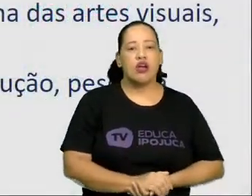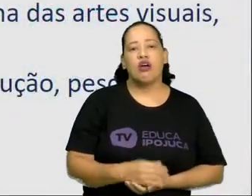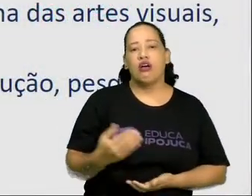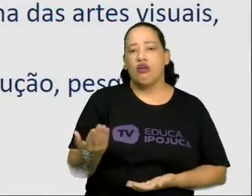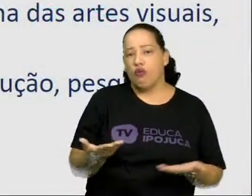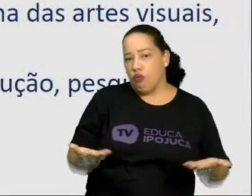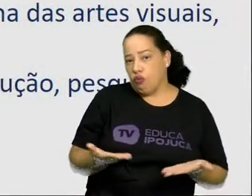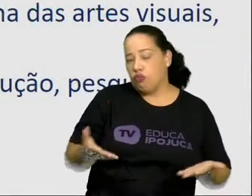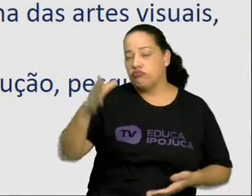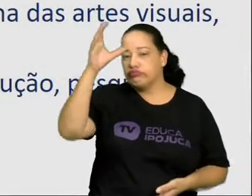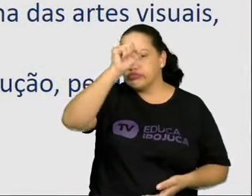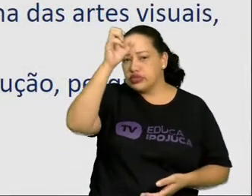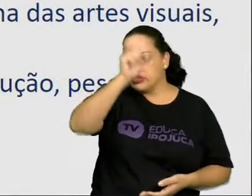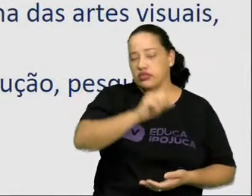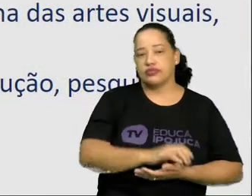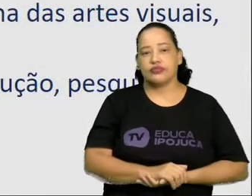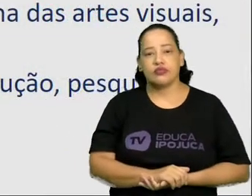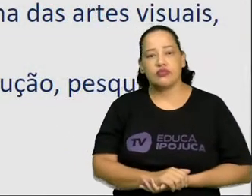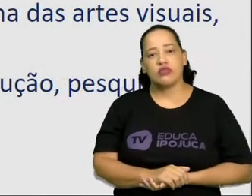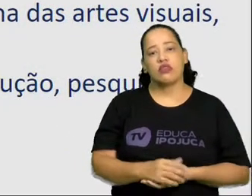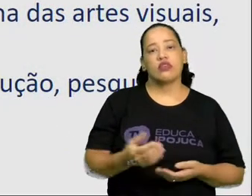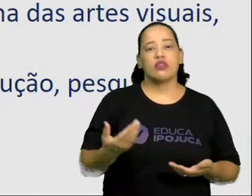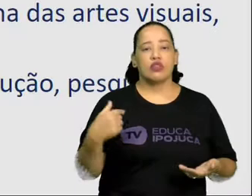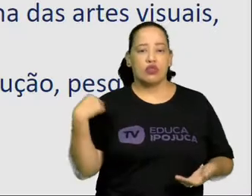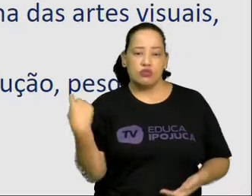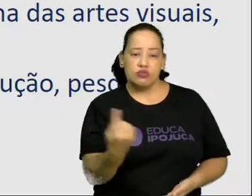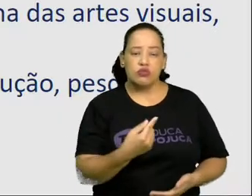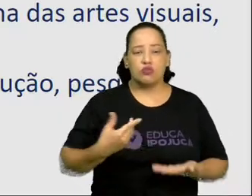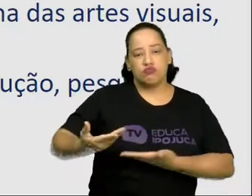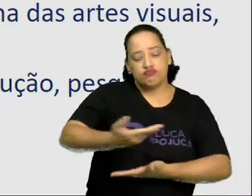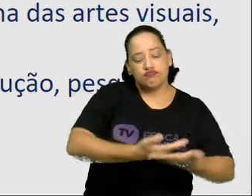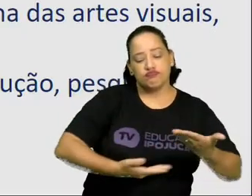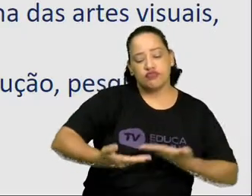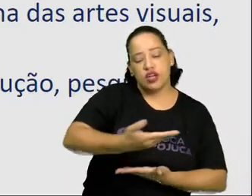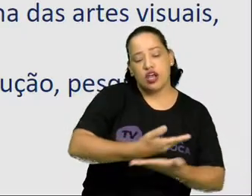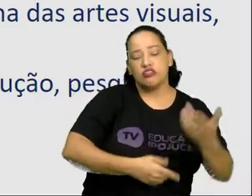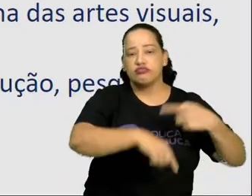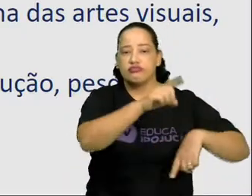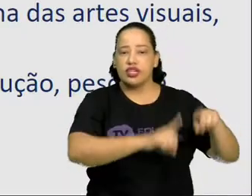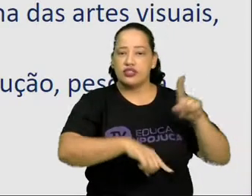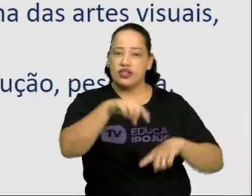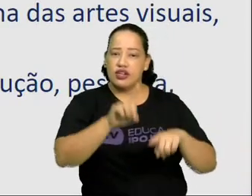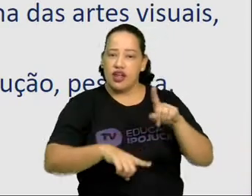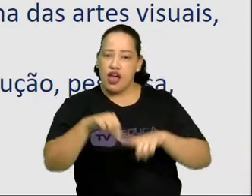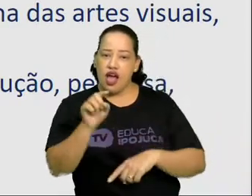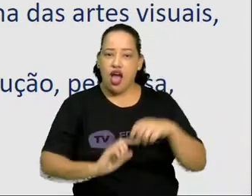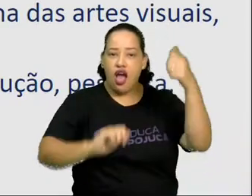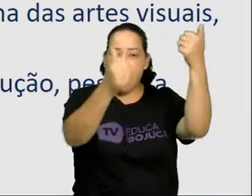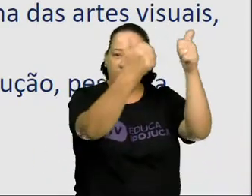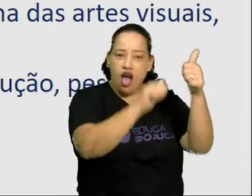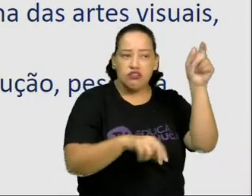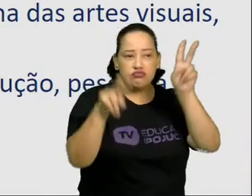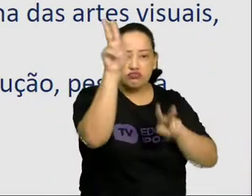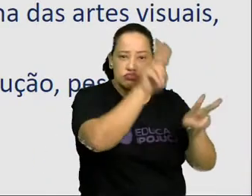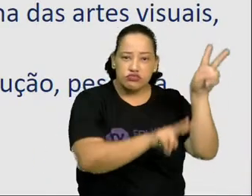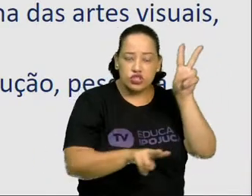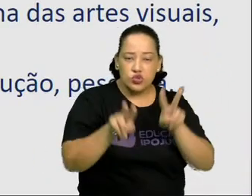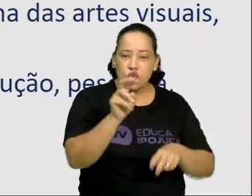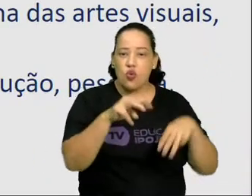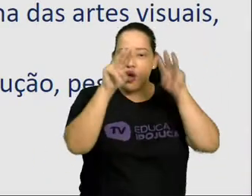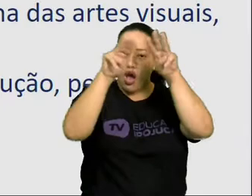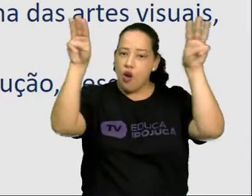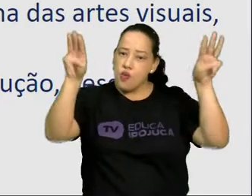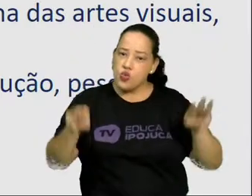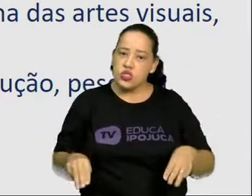Vamos interagir de forma coletiva com equipamentos do sistema das artes visuais, museus,